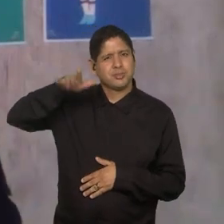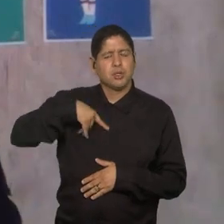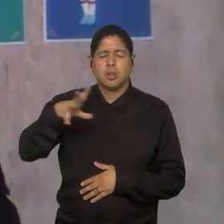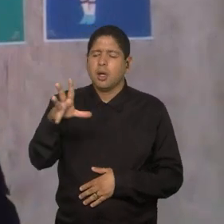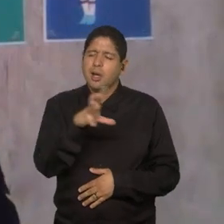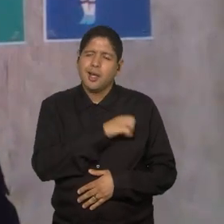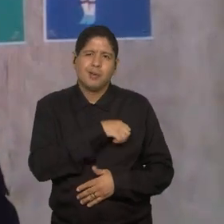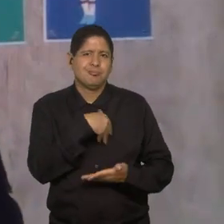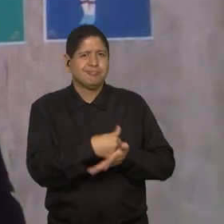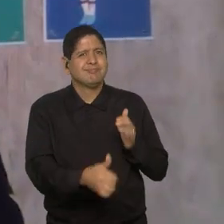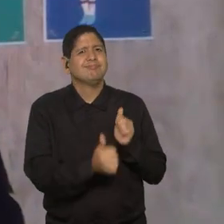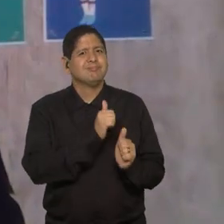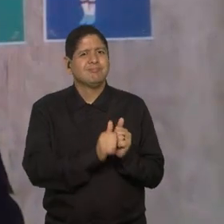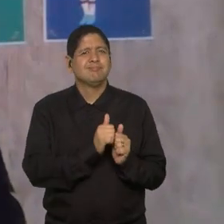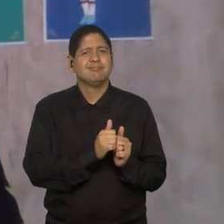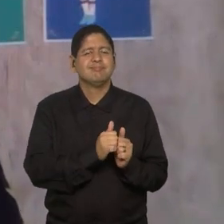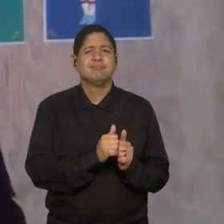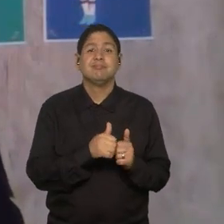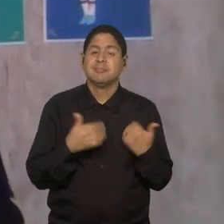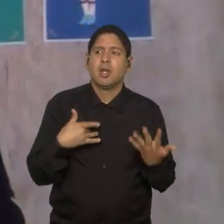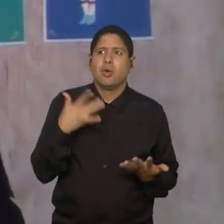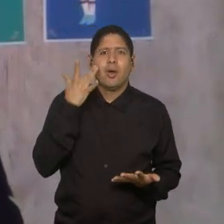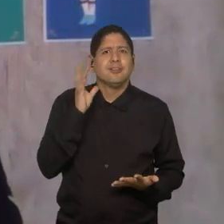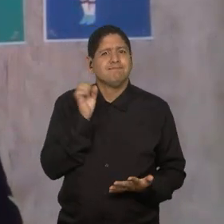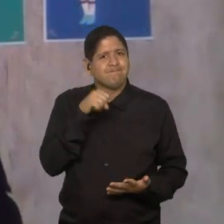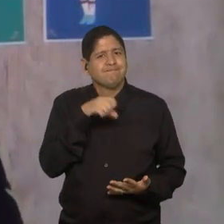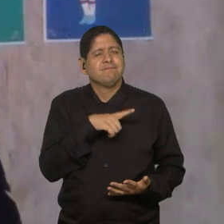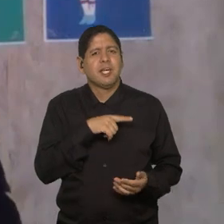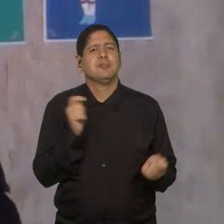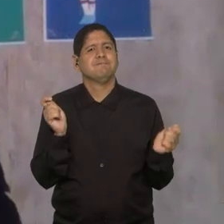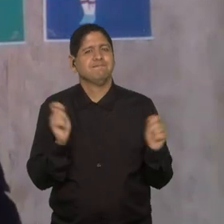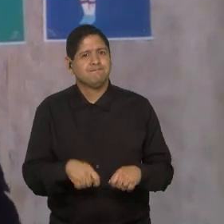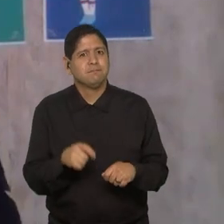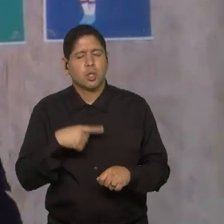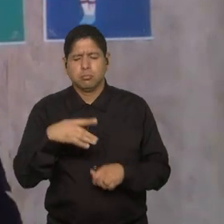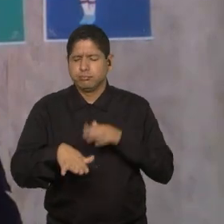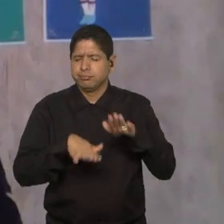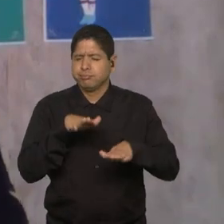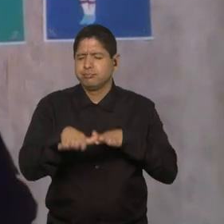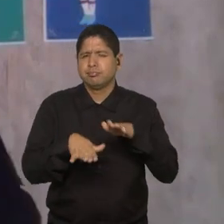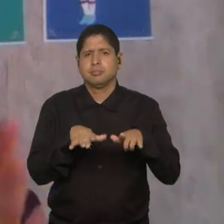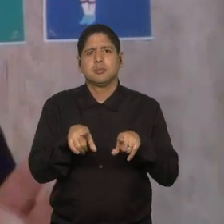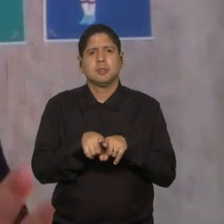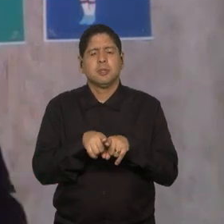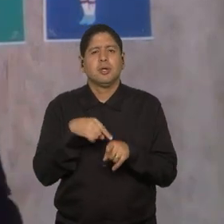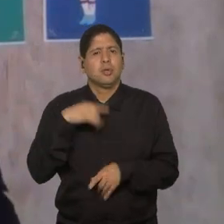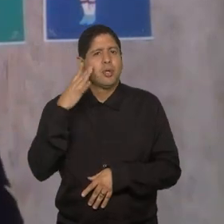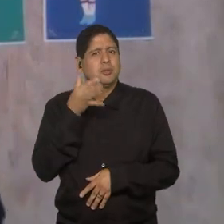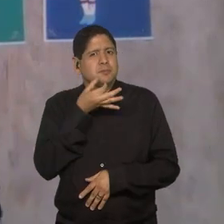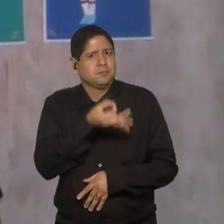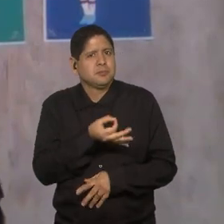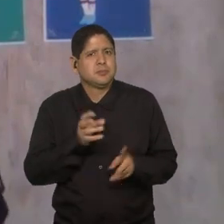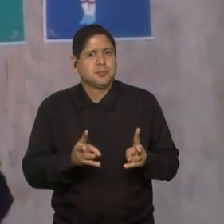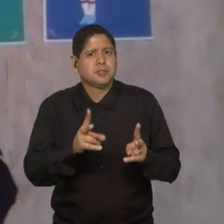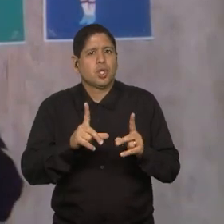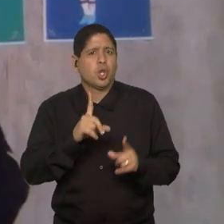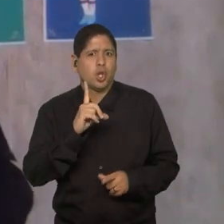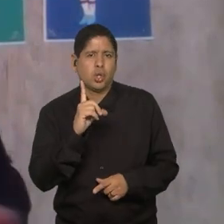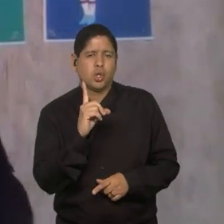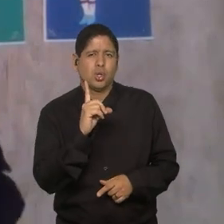apaixonada pelo futebol. E acho que sim, é possível. Estamos caminhando. Acho que ainda estamos longe,